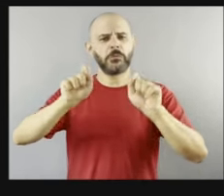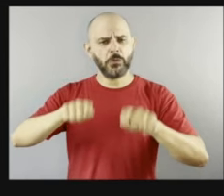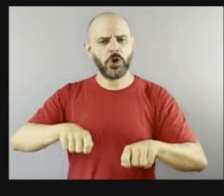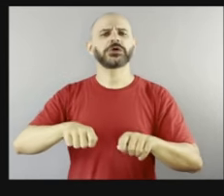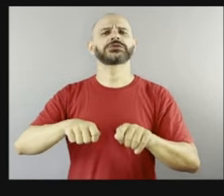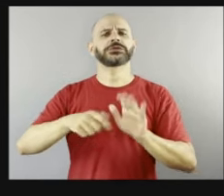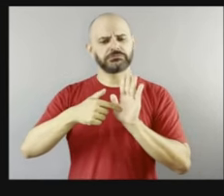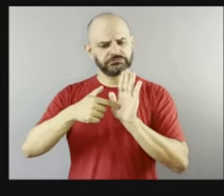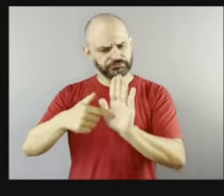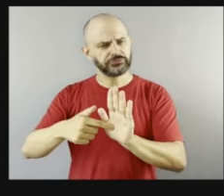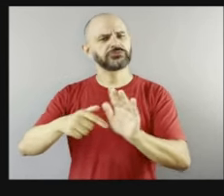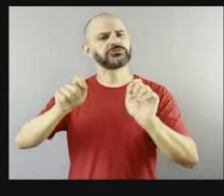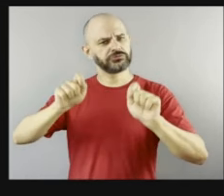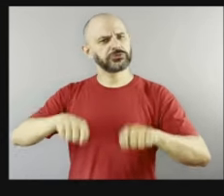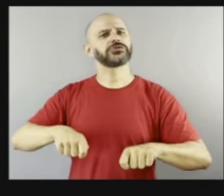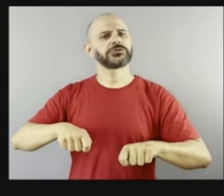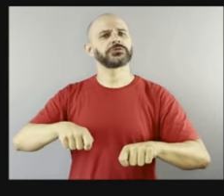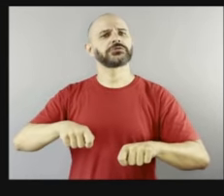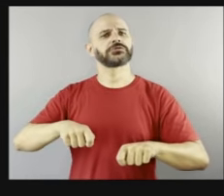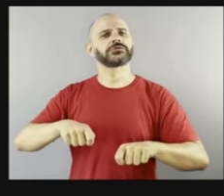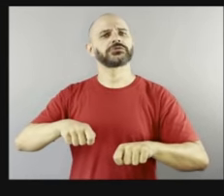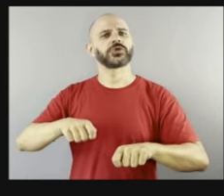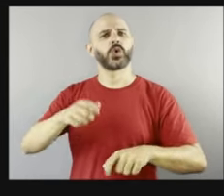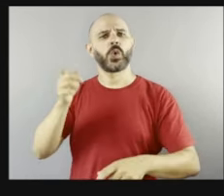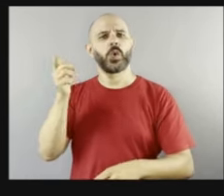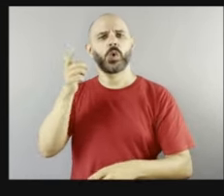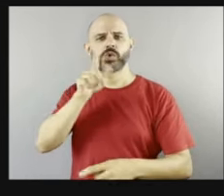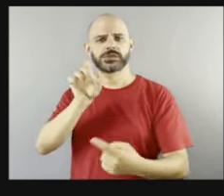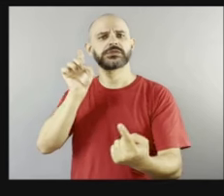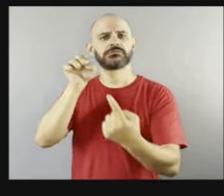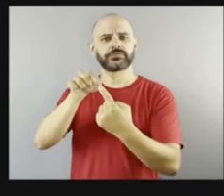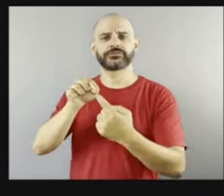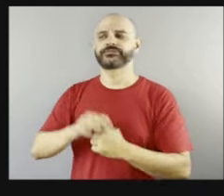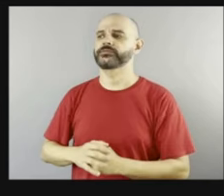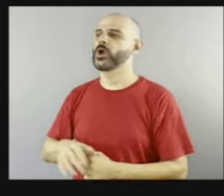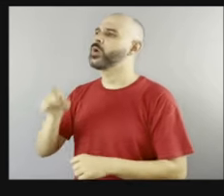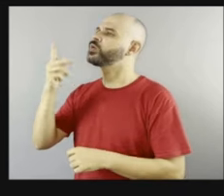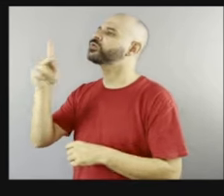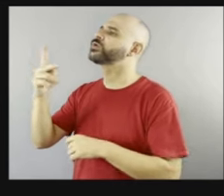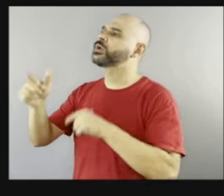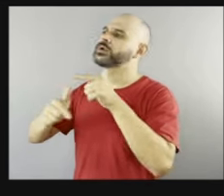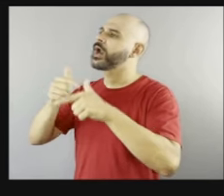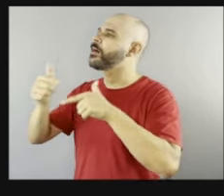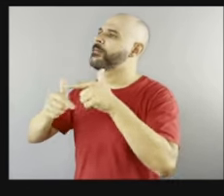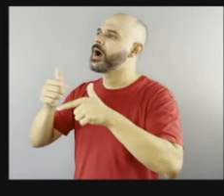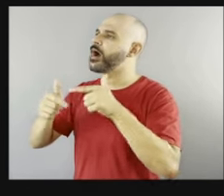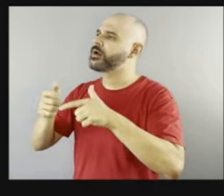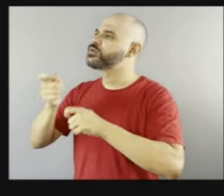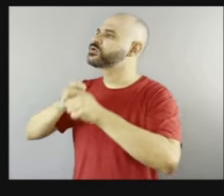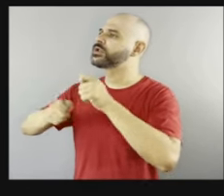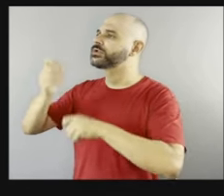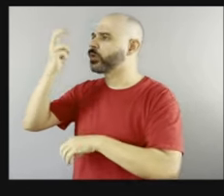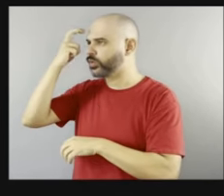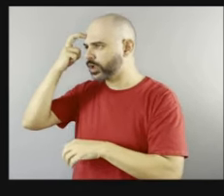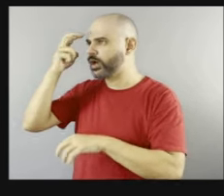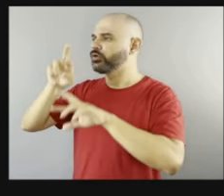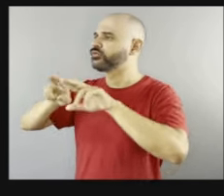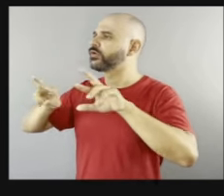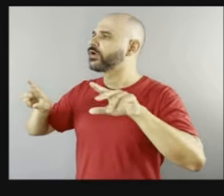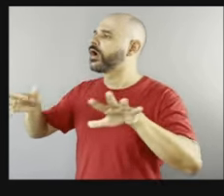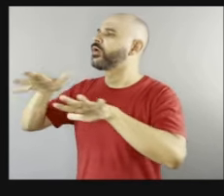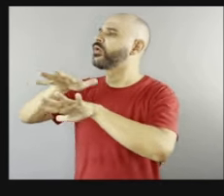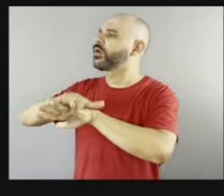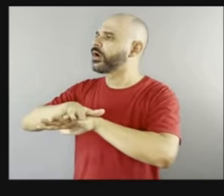possível chegar lá. Agora, fala um pouco sobre o teu trabalho, Patrícia, nessa área de gestão cultural, diversidade e inclusão.